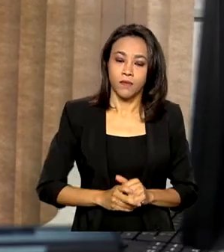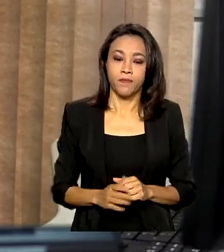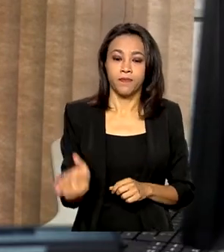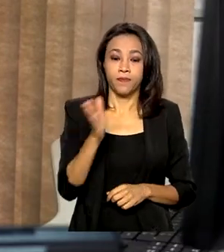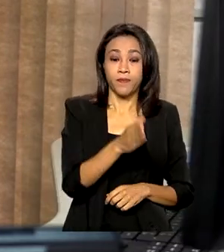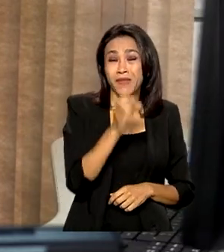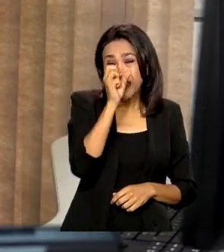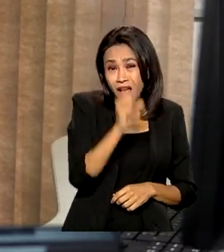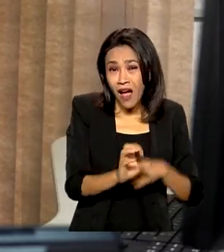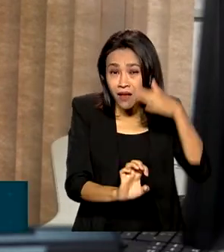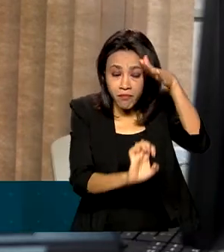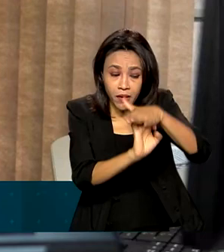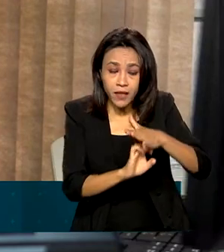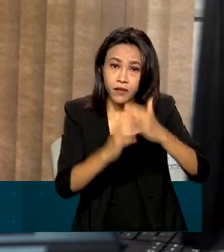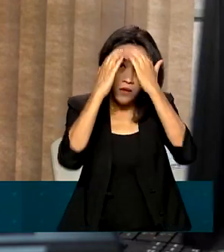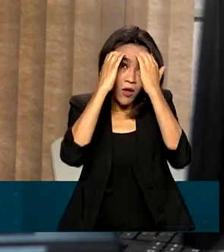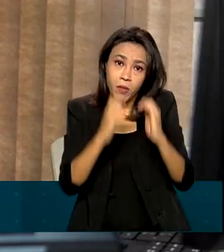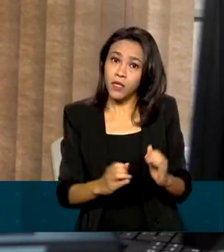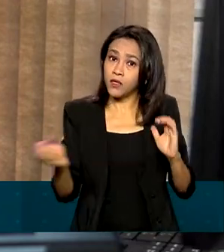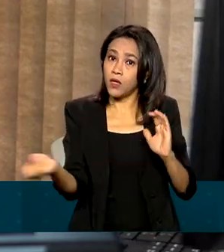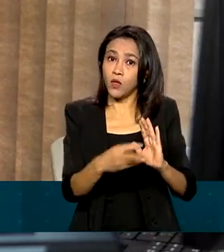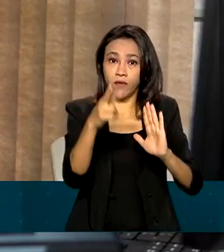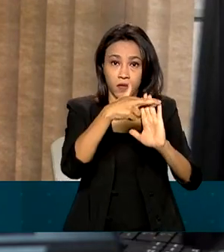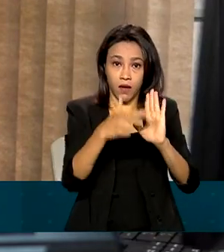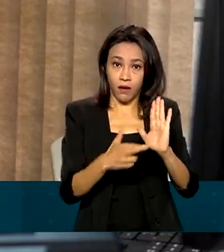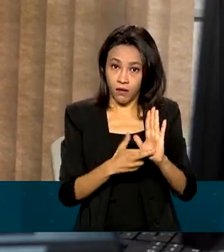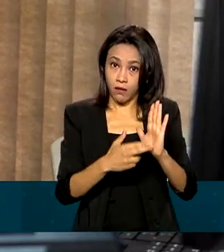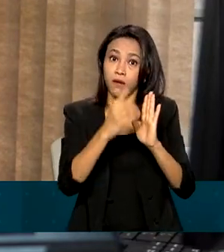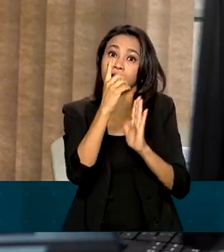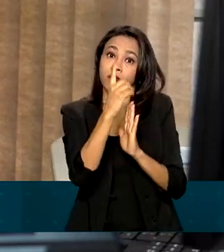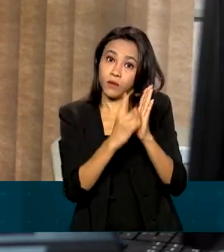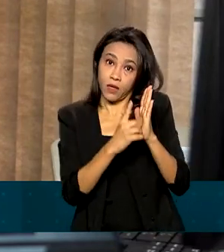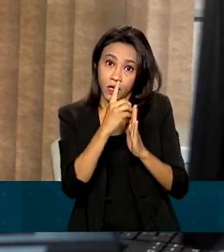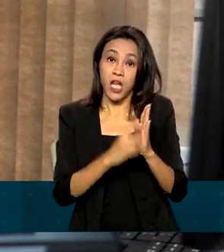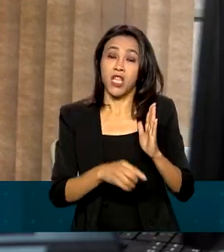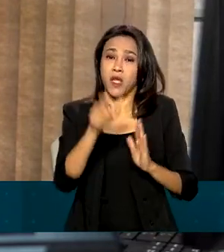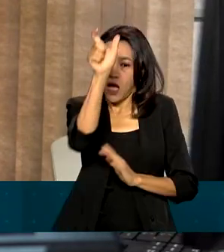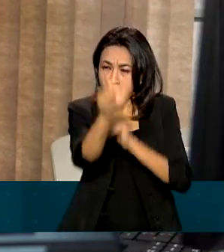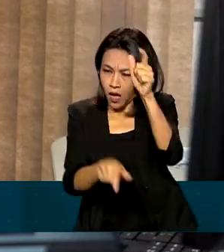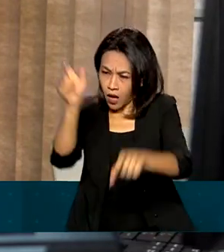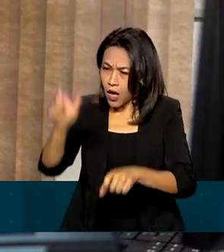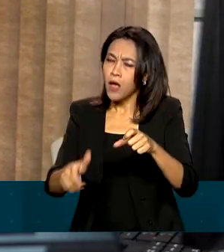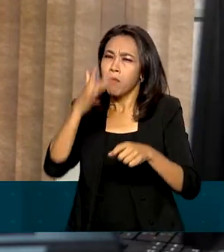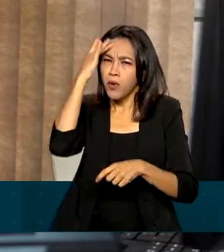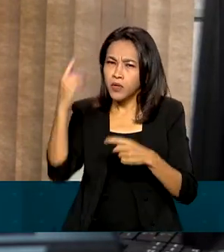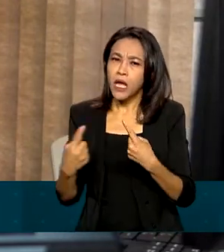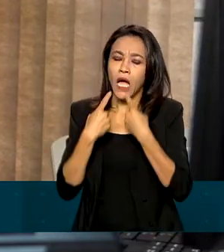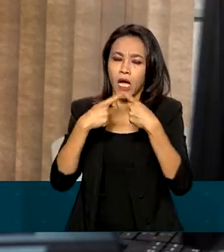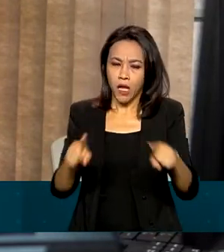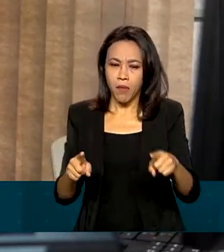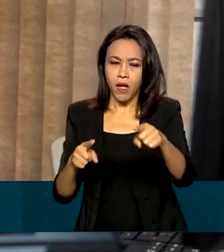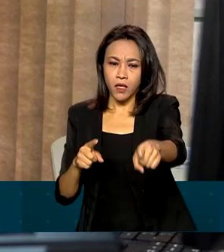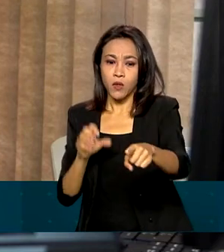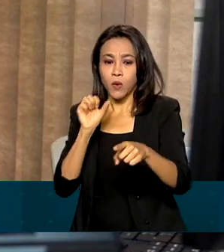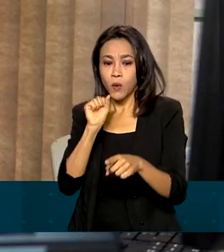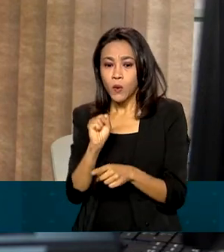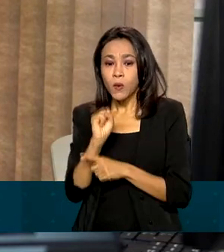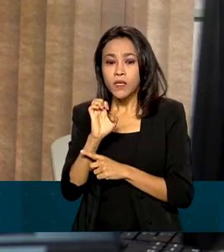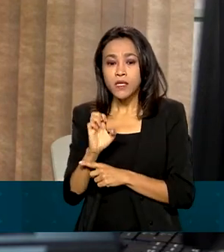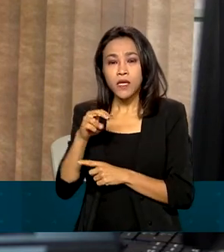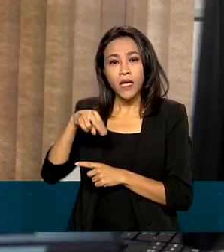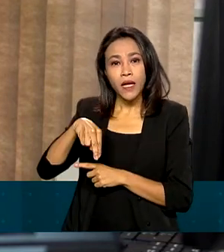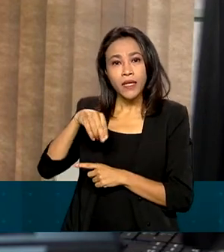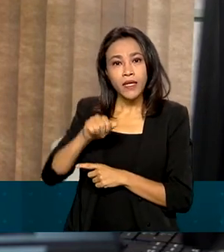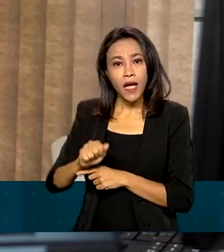descumpram o novo decreto do saque, os consumidores podem denunciar, tanto aqui para a Senacom, através do consumidor.gov,